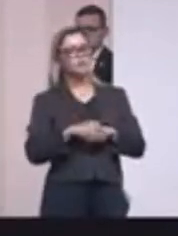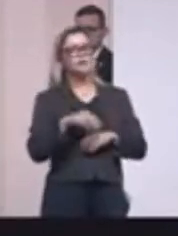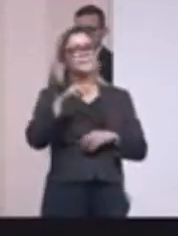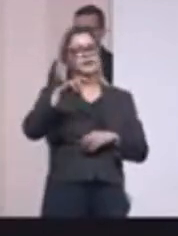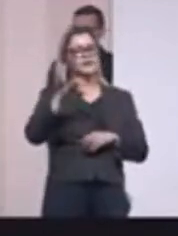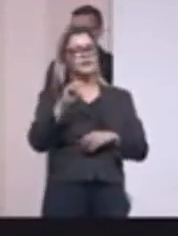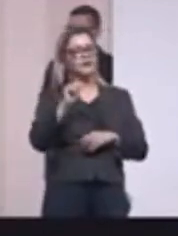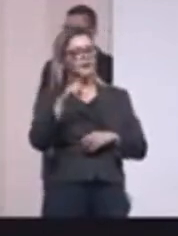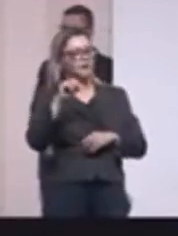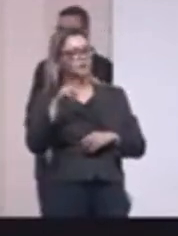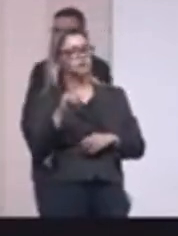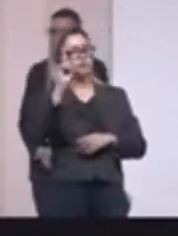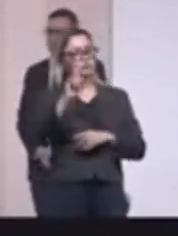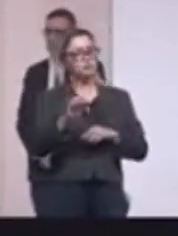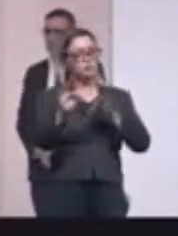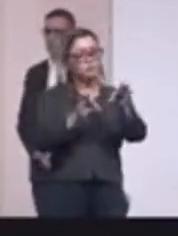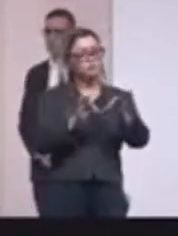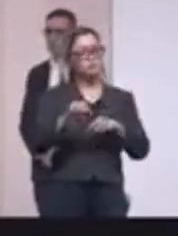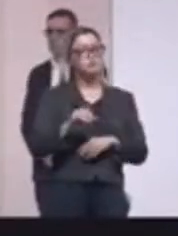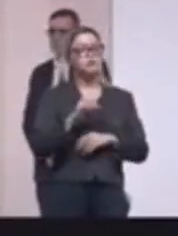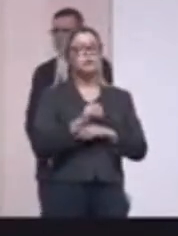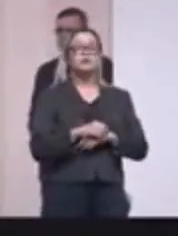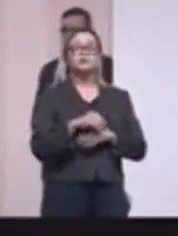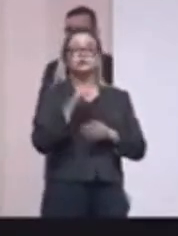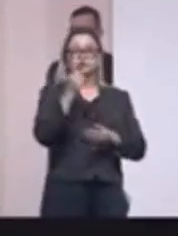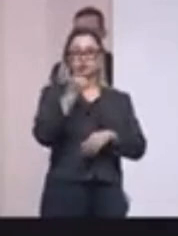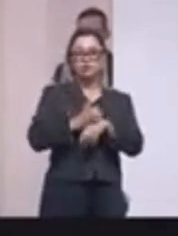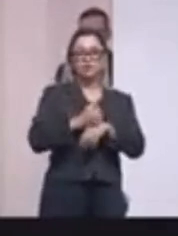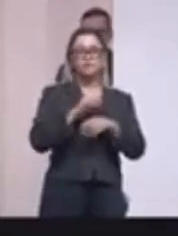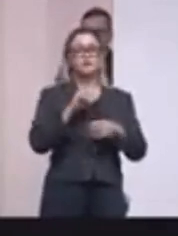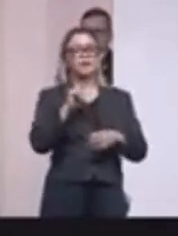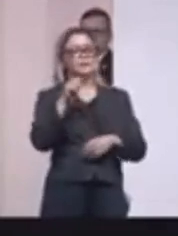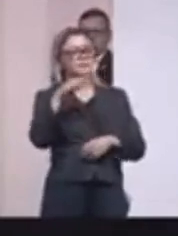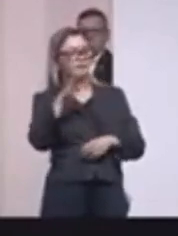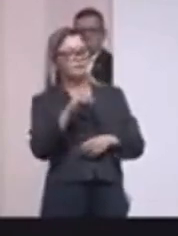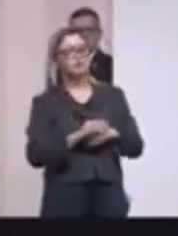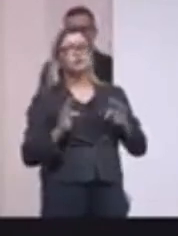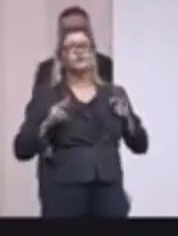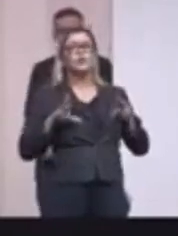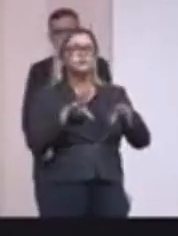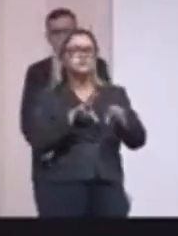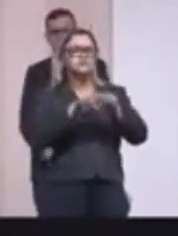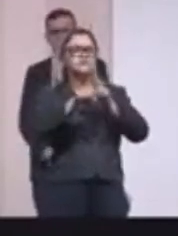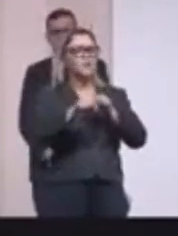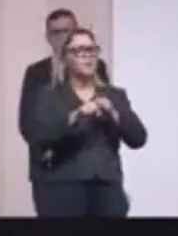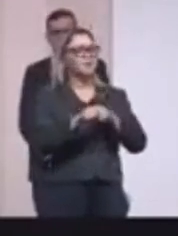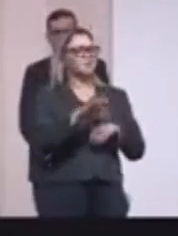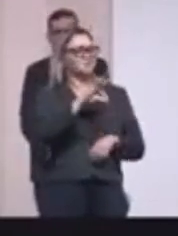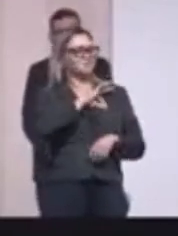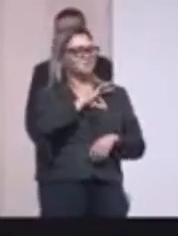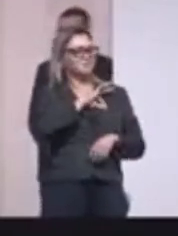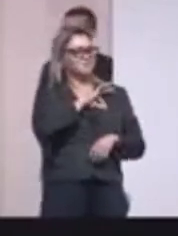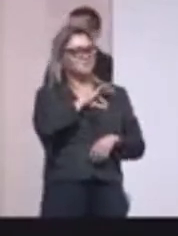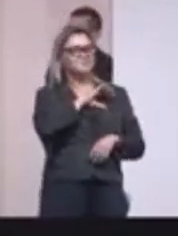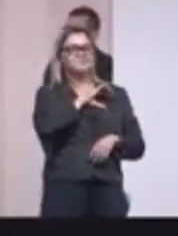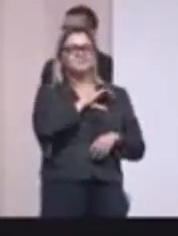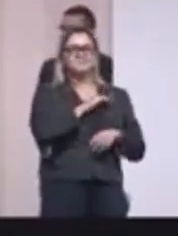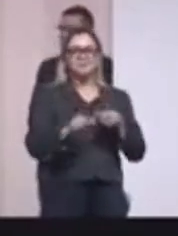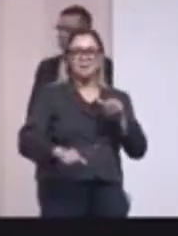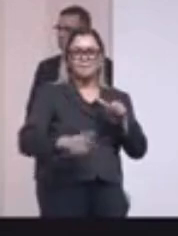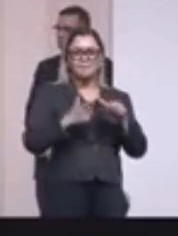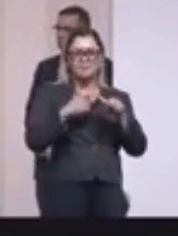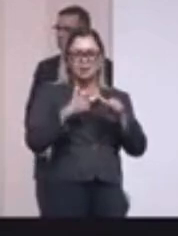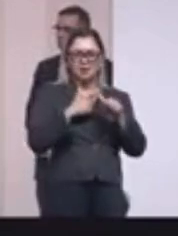diretora de Planejamento. O Coronel Diniz, que o chefe de gabinete. Cumprimentar todos os formandos da Polícia Civil. Vou fazer isso nas pessoas dos primeiros